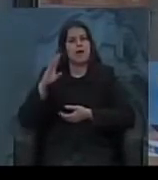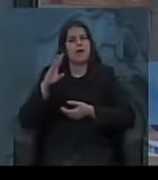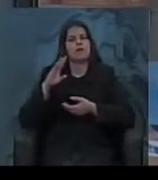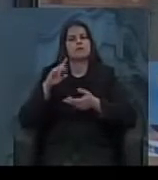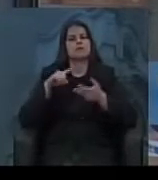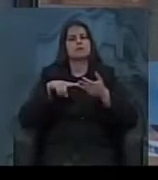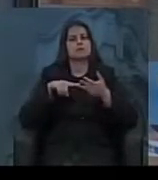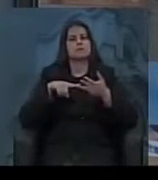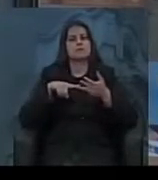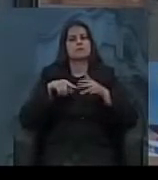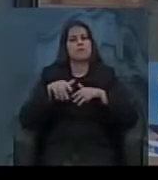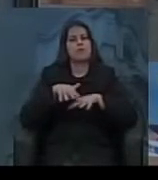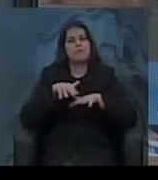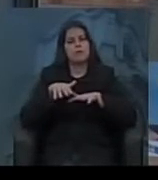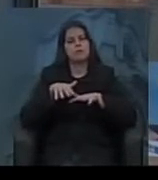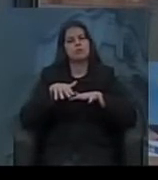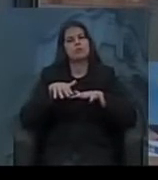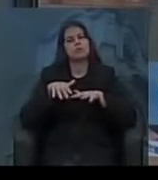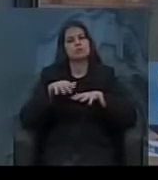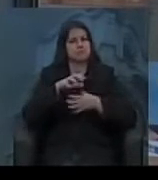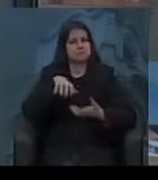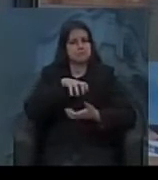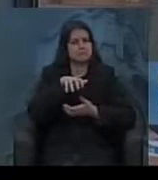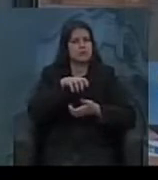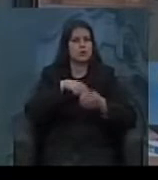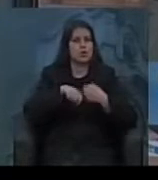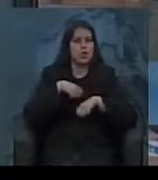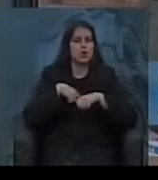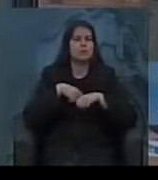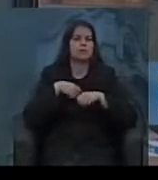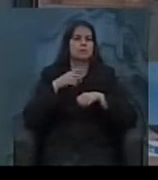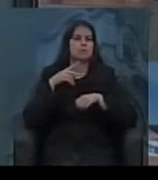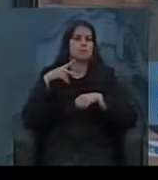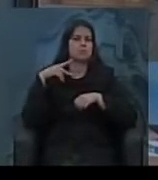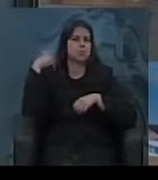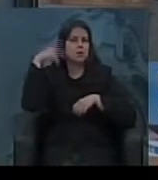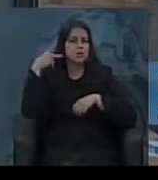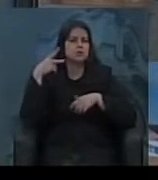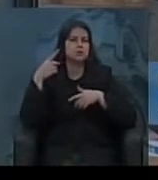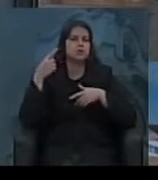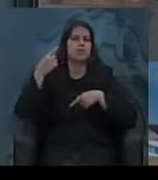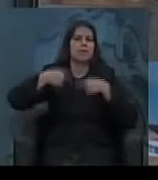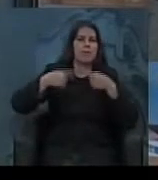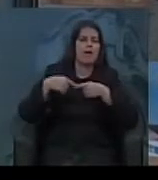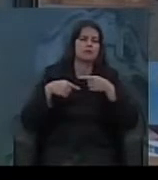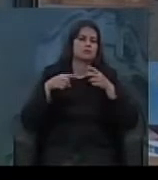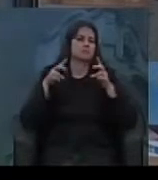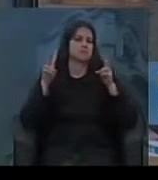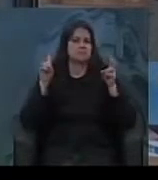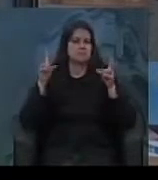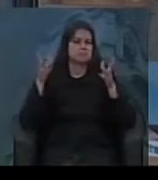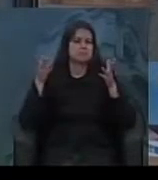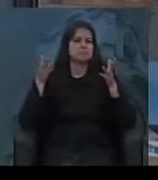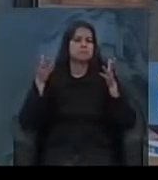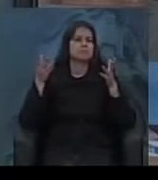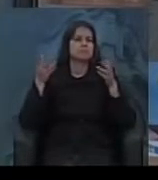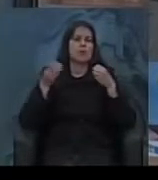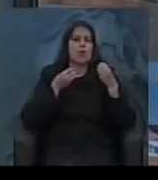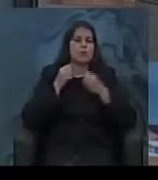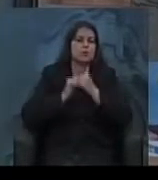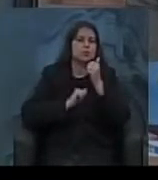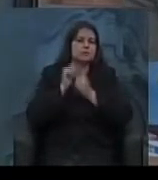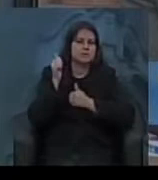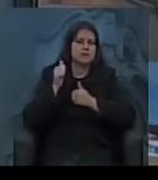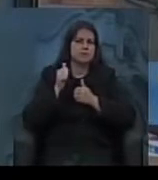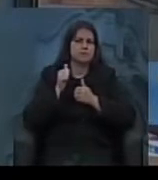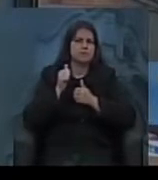esfera econômica e numa esfera política, uma esfera econômica com o debate em relação à industrialização.